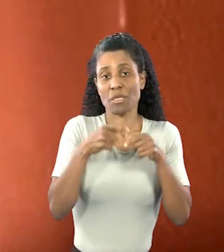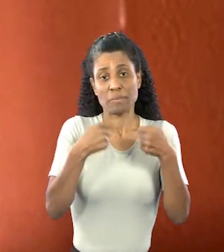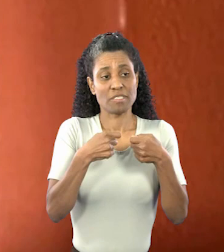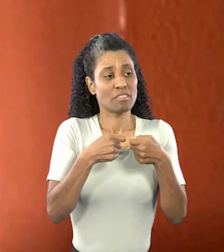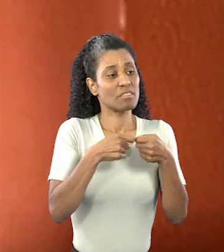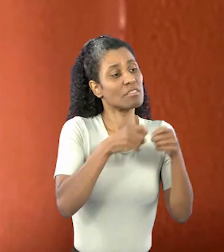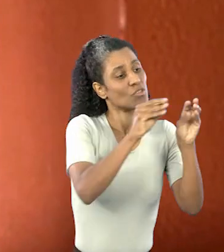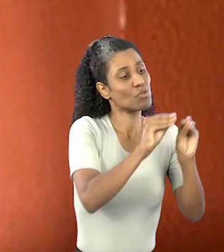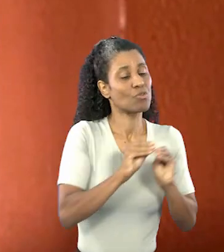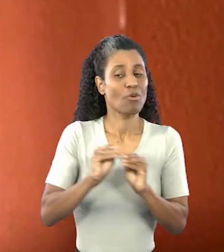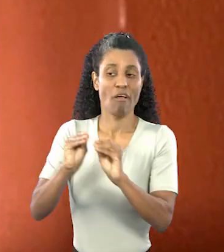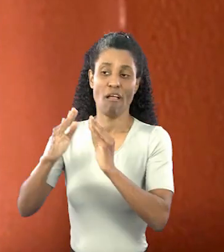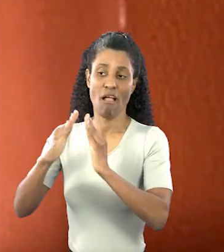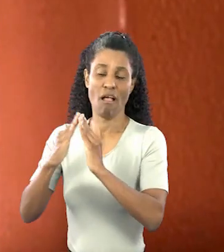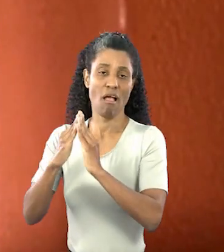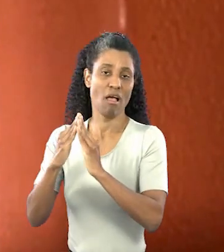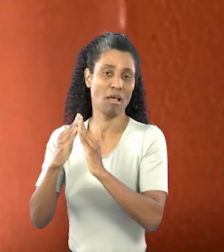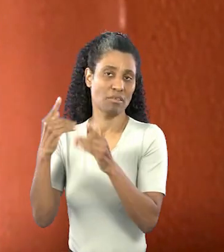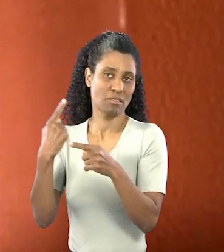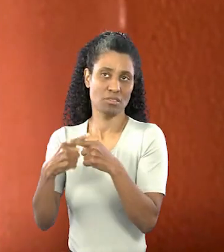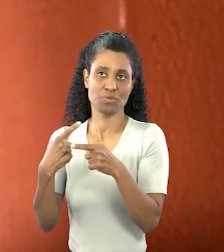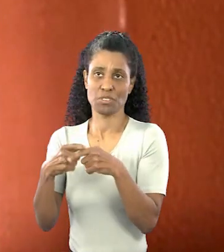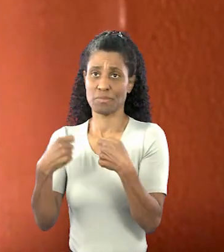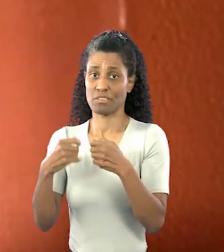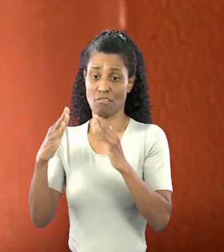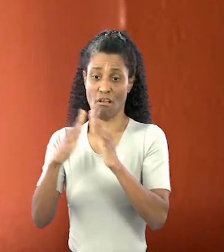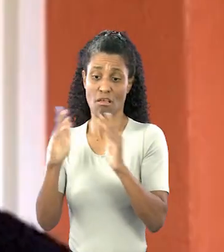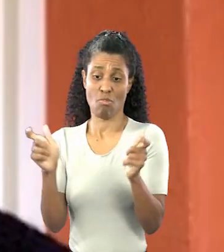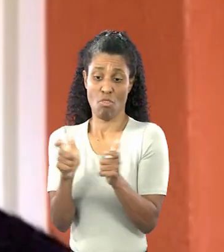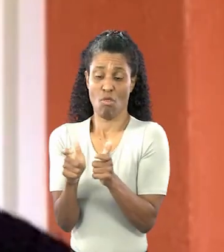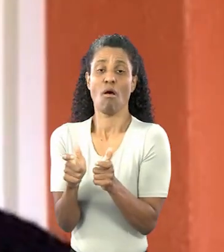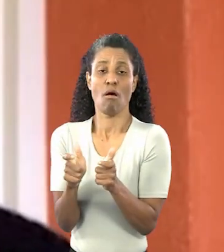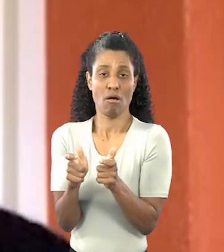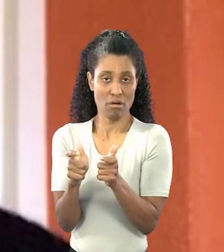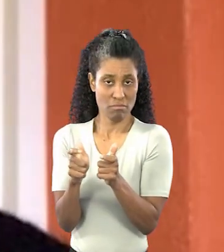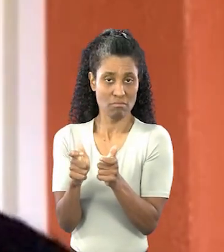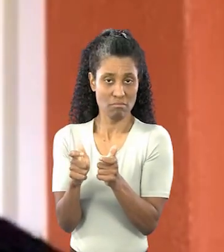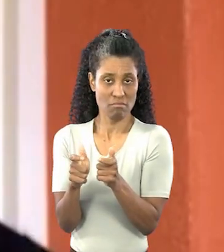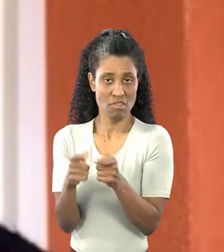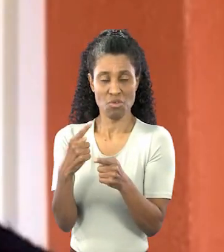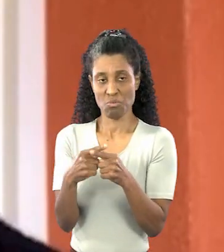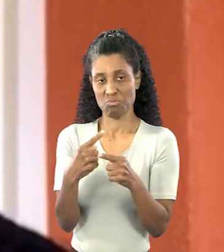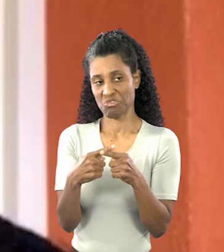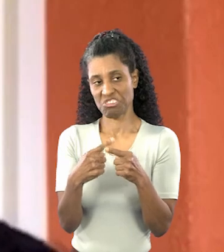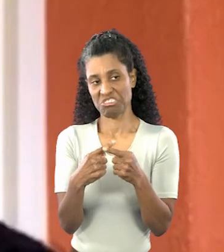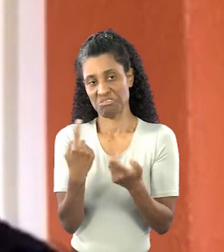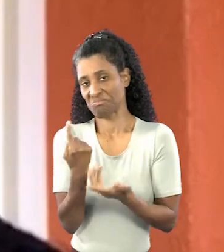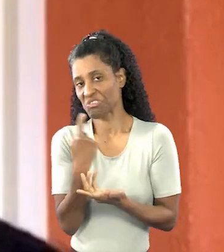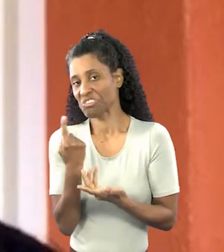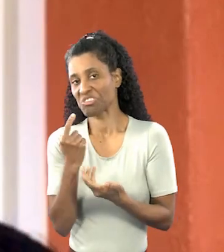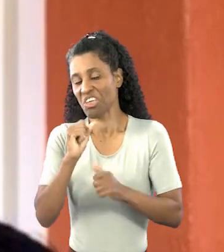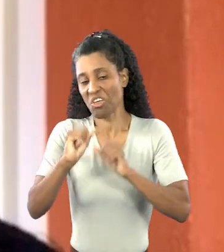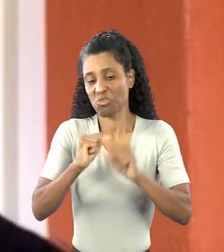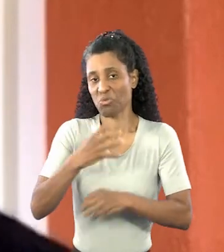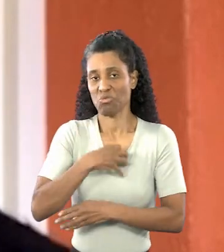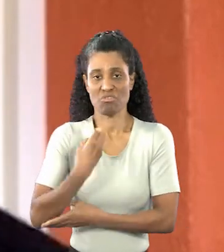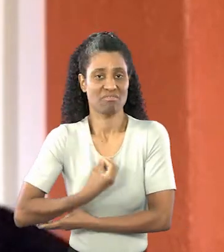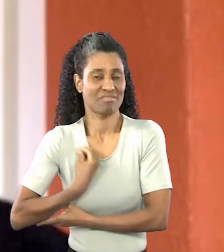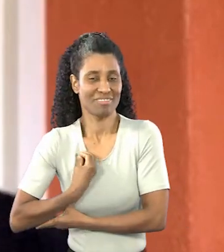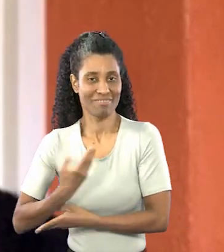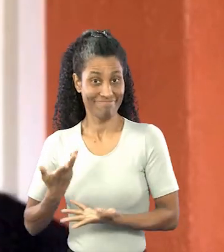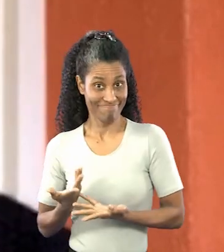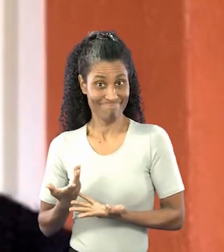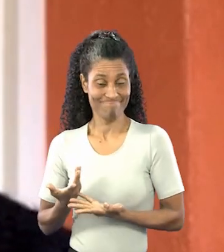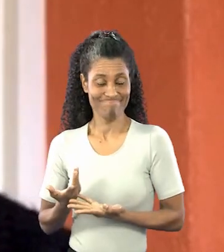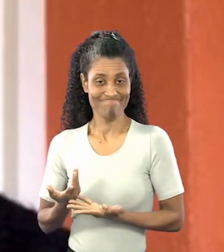Alterações de residência, né? Às vezes, precisamos mudar para uma residência menor por conta dessas perdas e mudanças de vida.